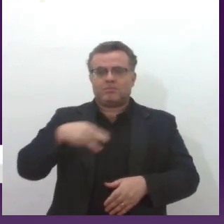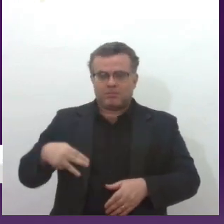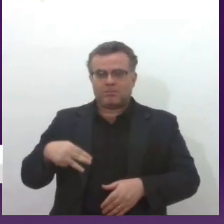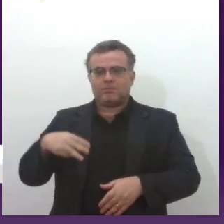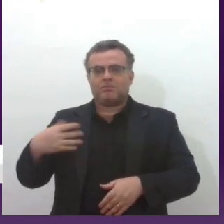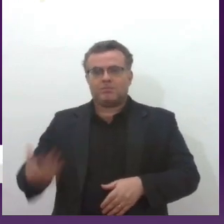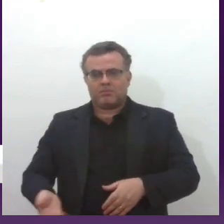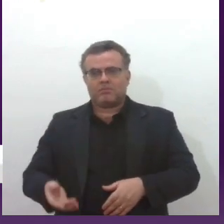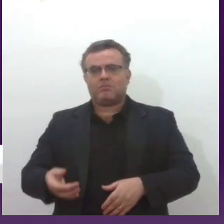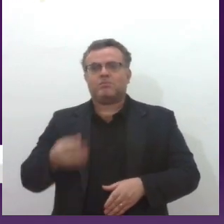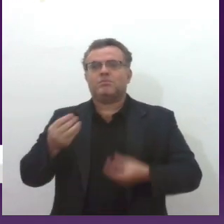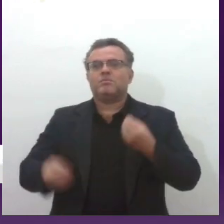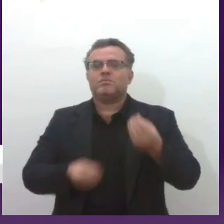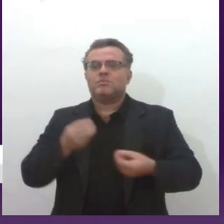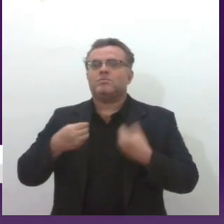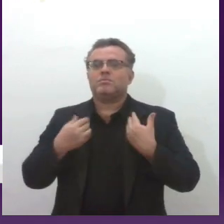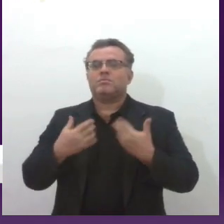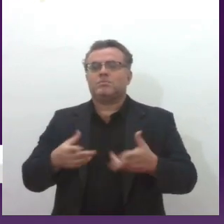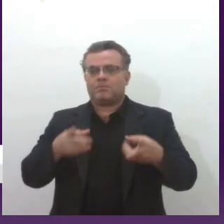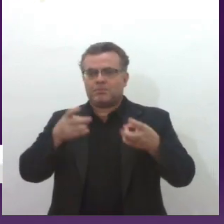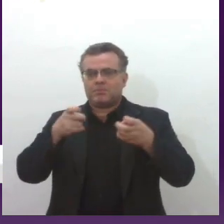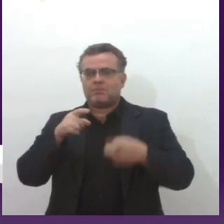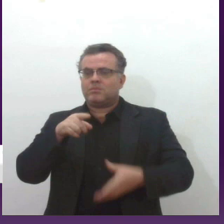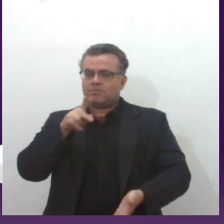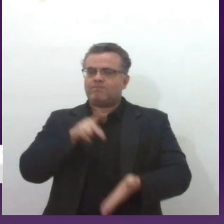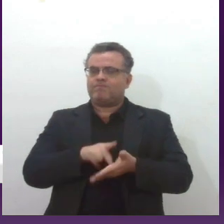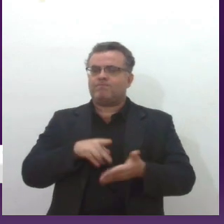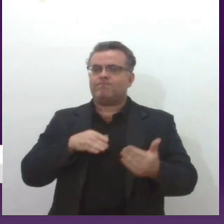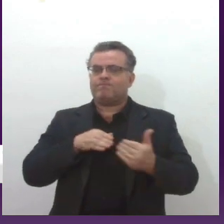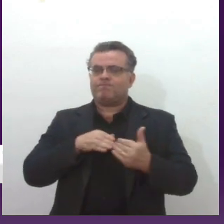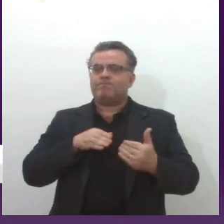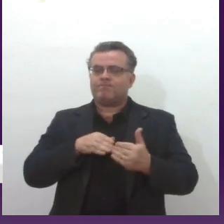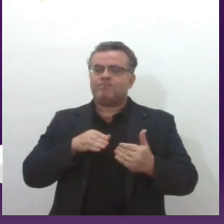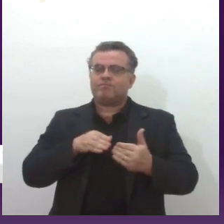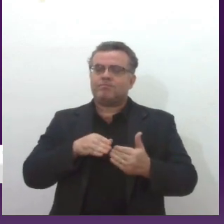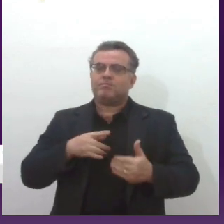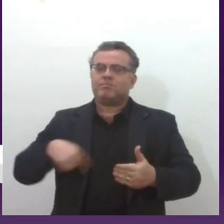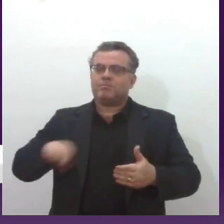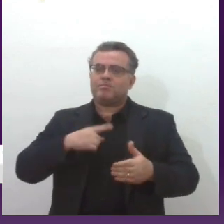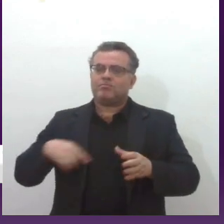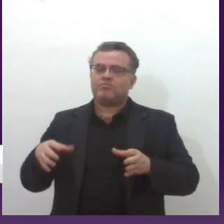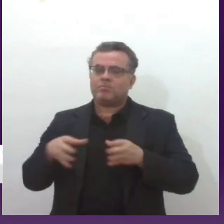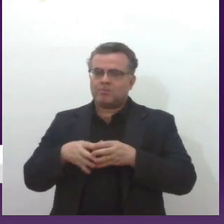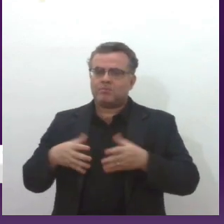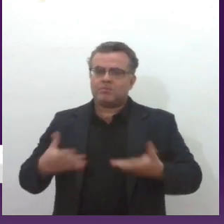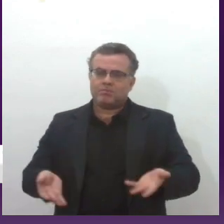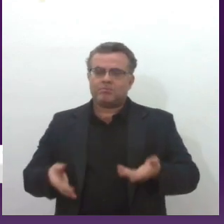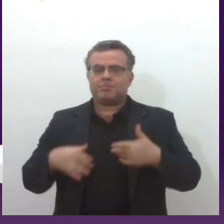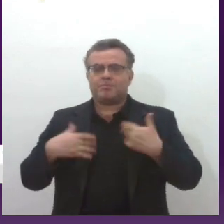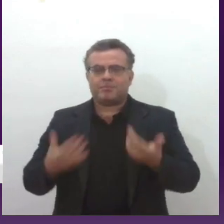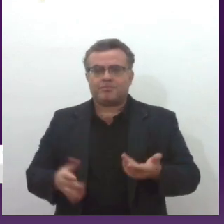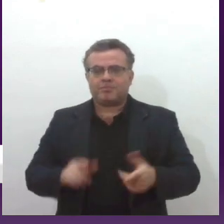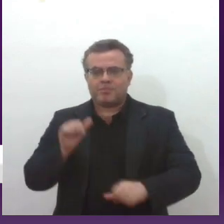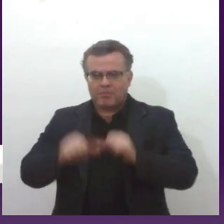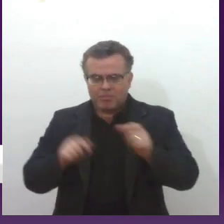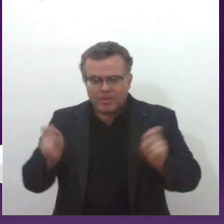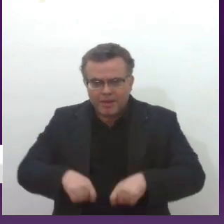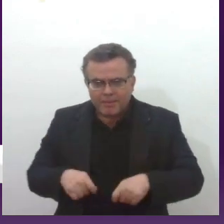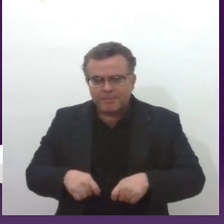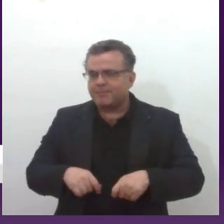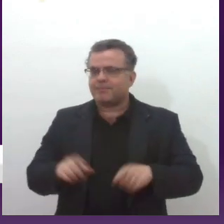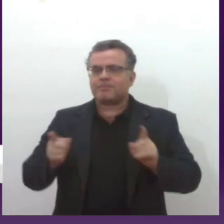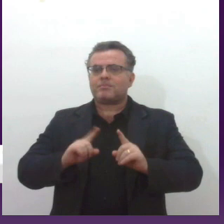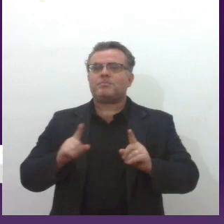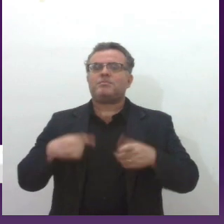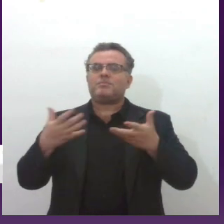mas como mulher policial militar, eu vejo que isso sim faz falta, assim, na nossa corporação. Mas isso não quer dizer que isso não vai mudar, certo? A gente